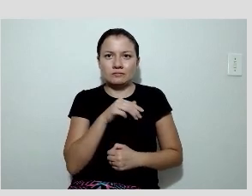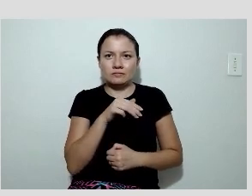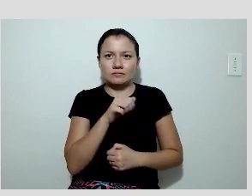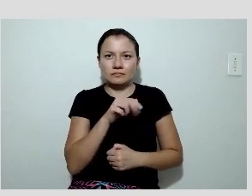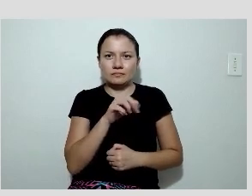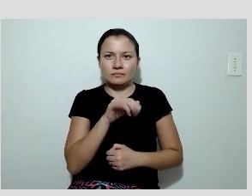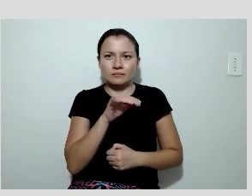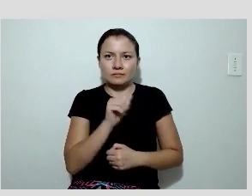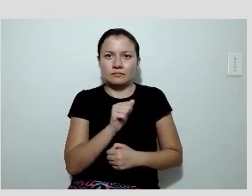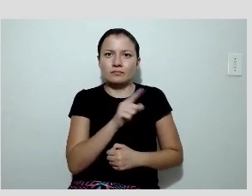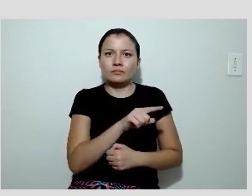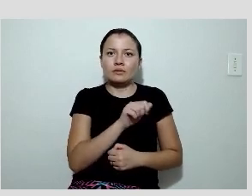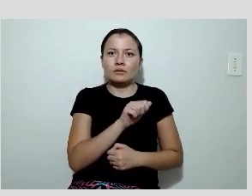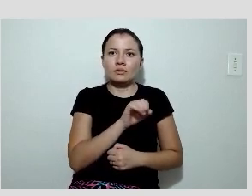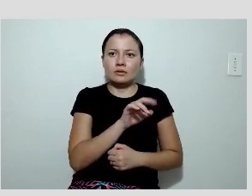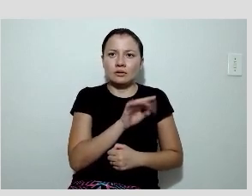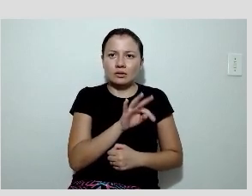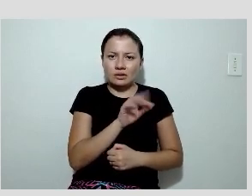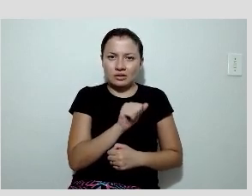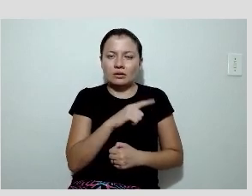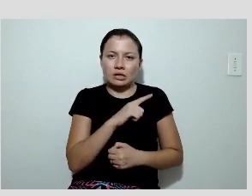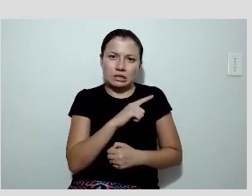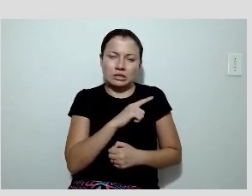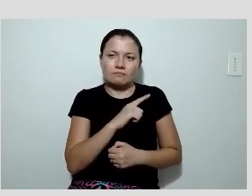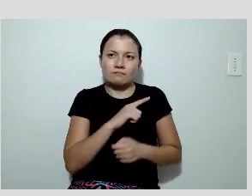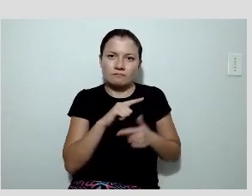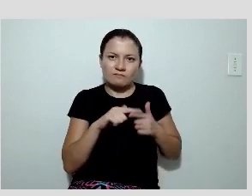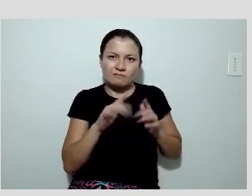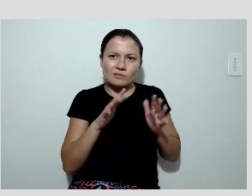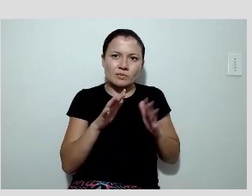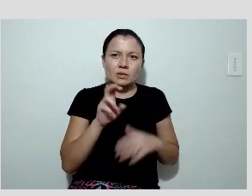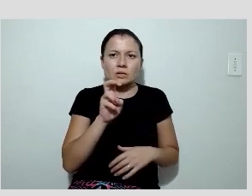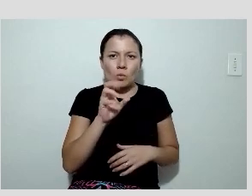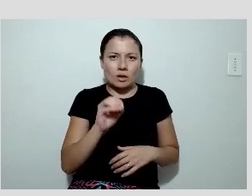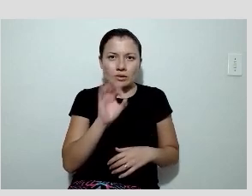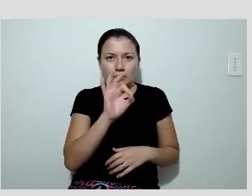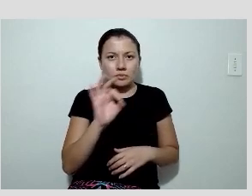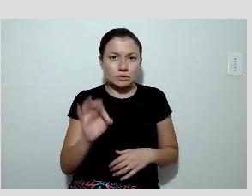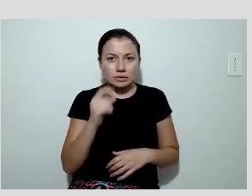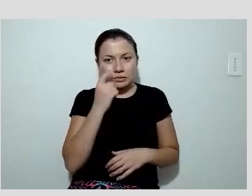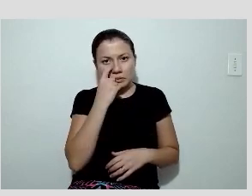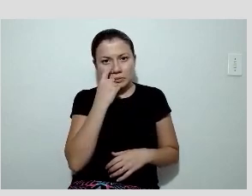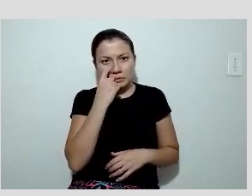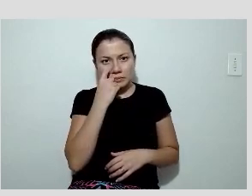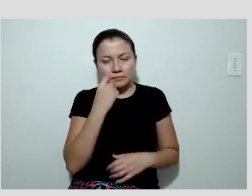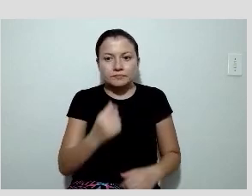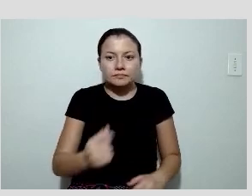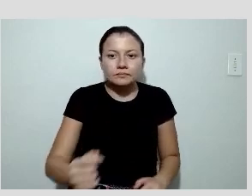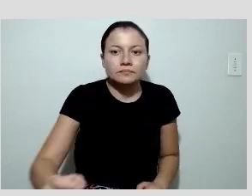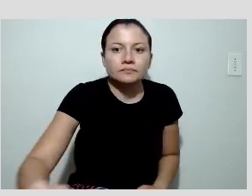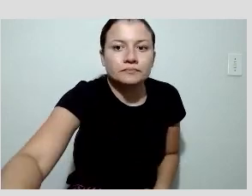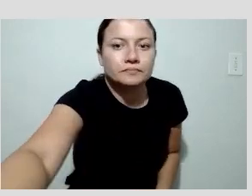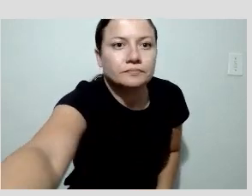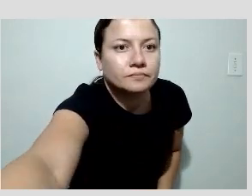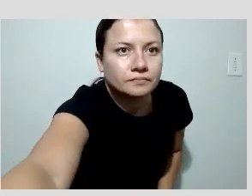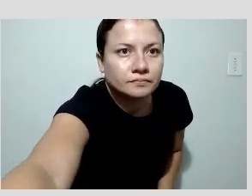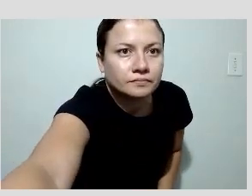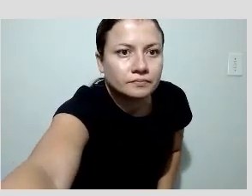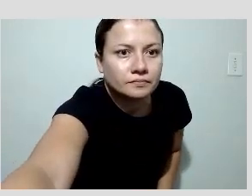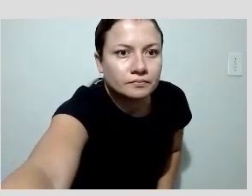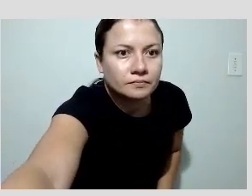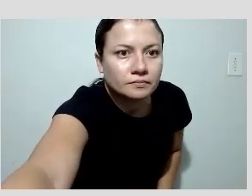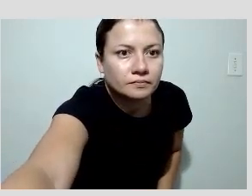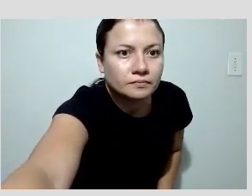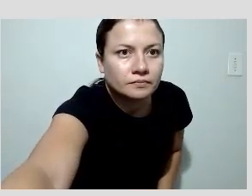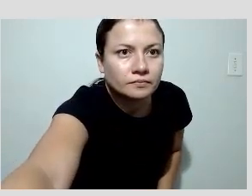horta para a DP com a lesão de aproximadamente 50%. Bom, e agora queria chamar o Dr.